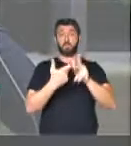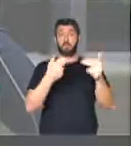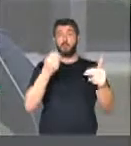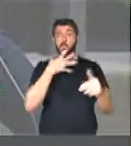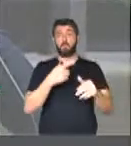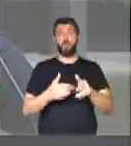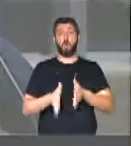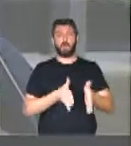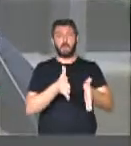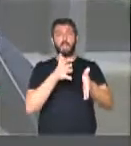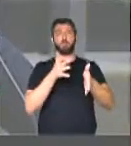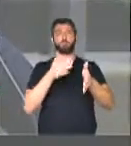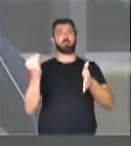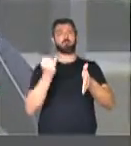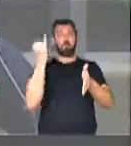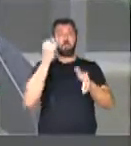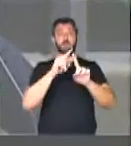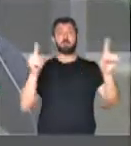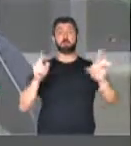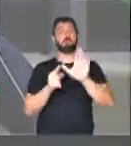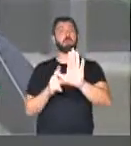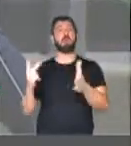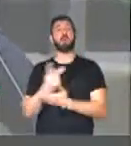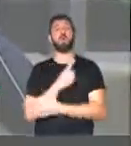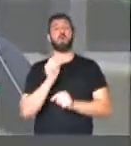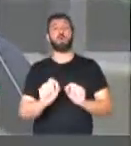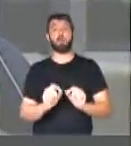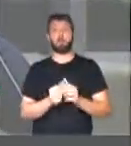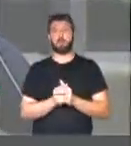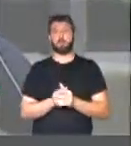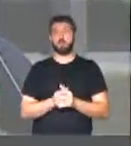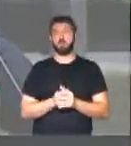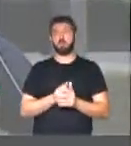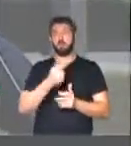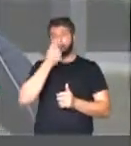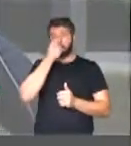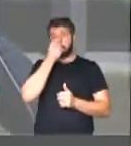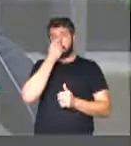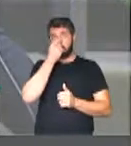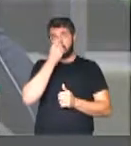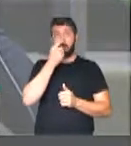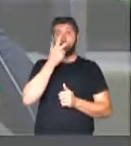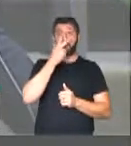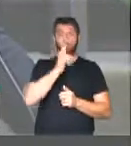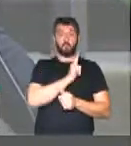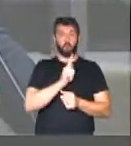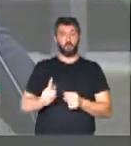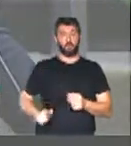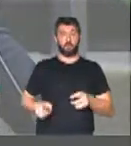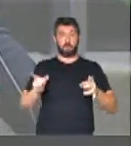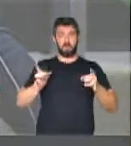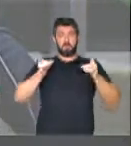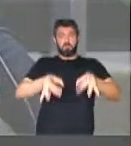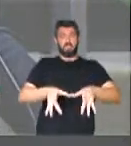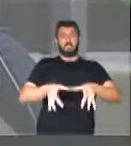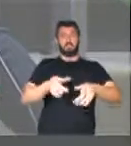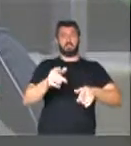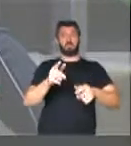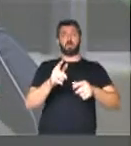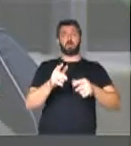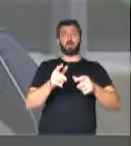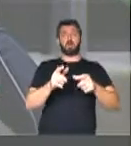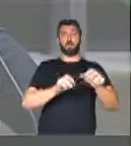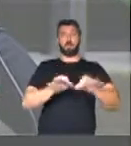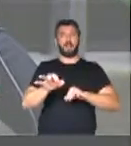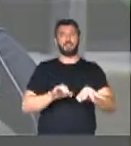apontou caminhos importantes, mas o que tem ocorrido, o esvaziamento do papel do Estado no planejamento. Querem